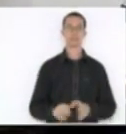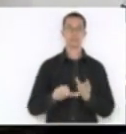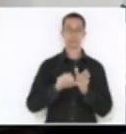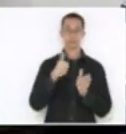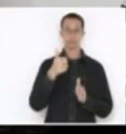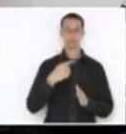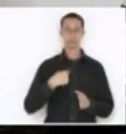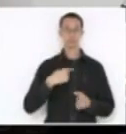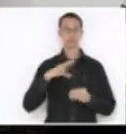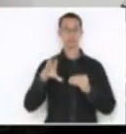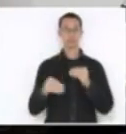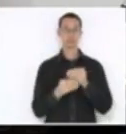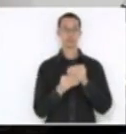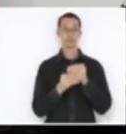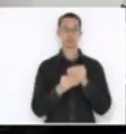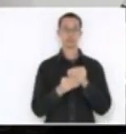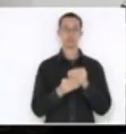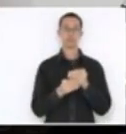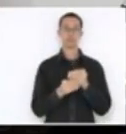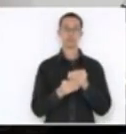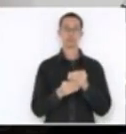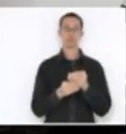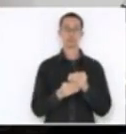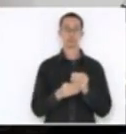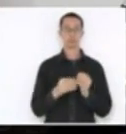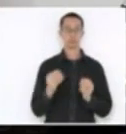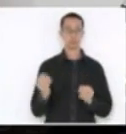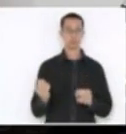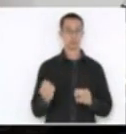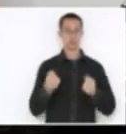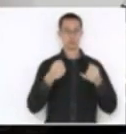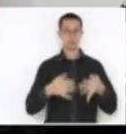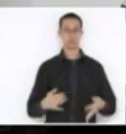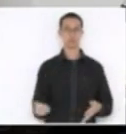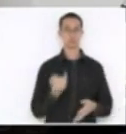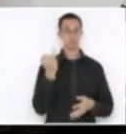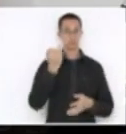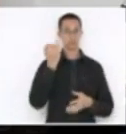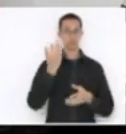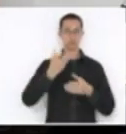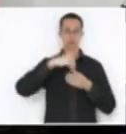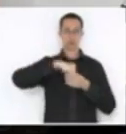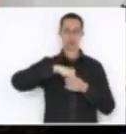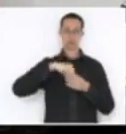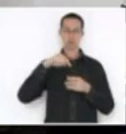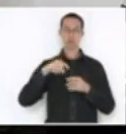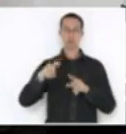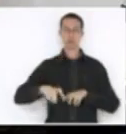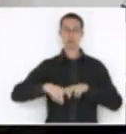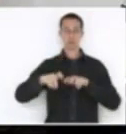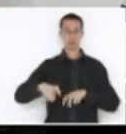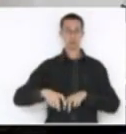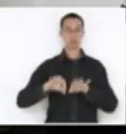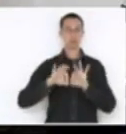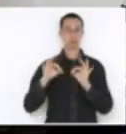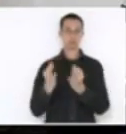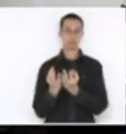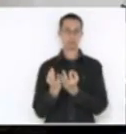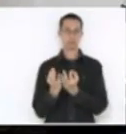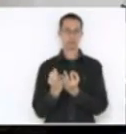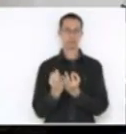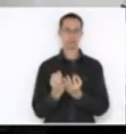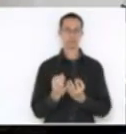da importância de incluir a agricultura familiar, que não estava no texto original. Depois das visitas que nós